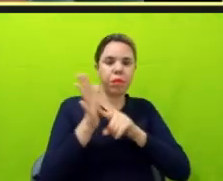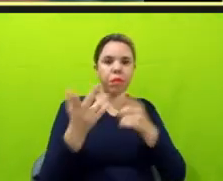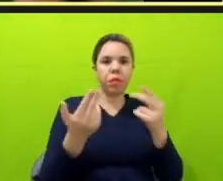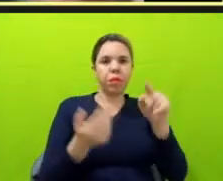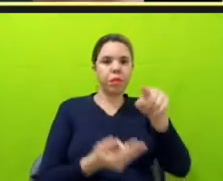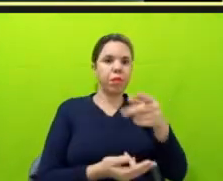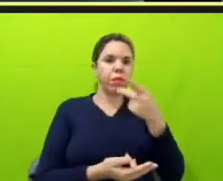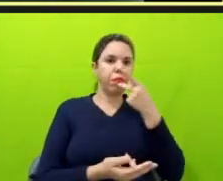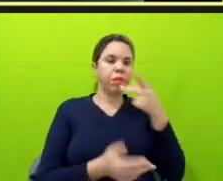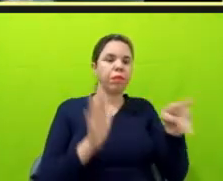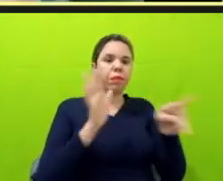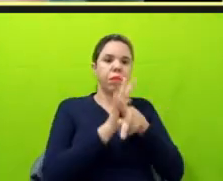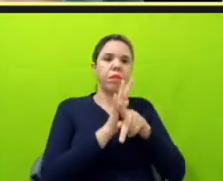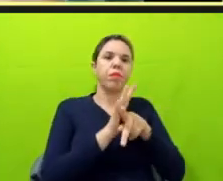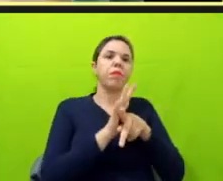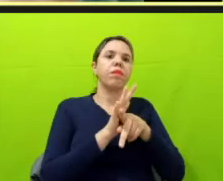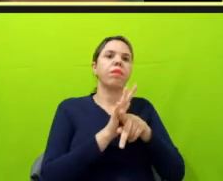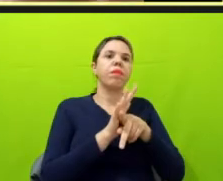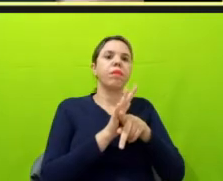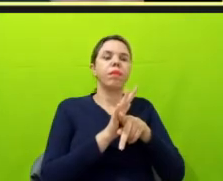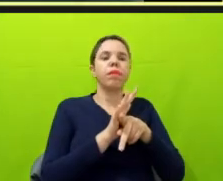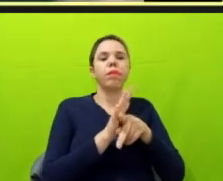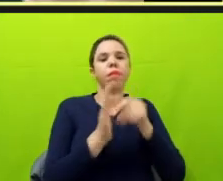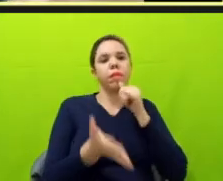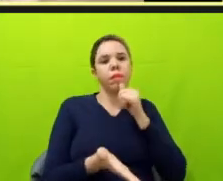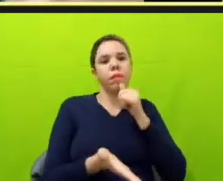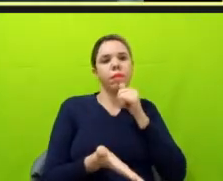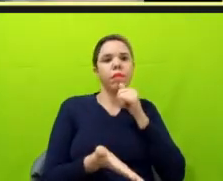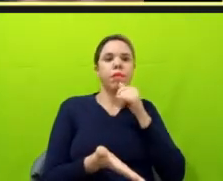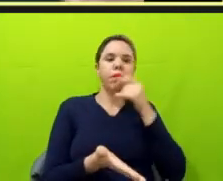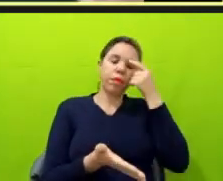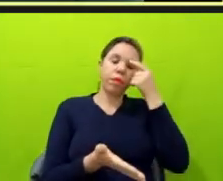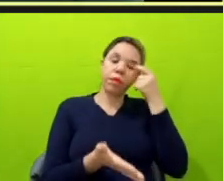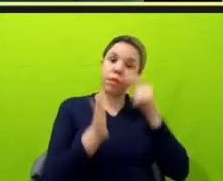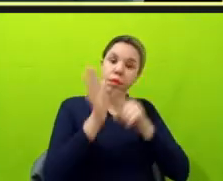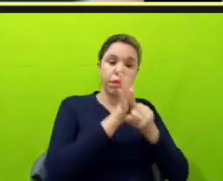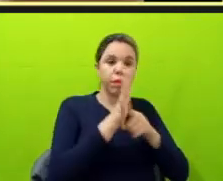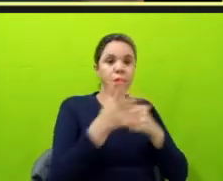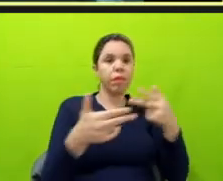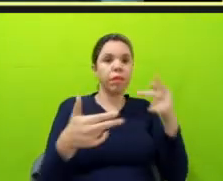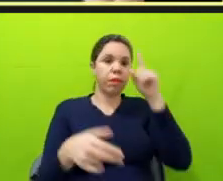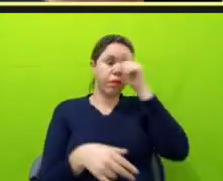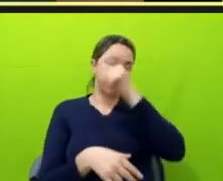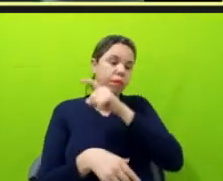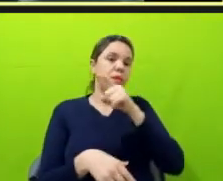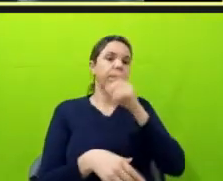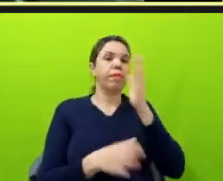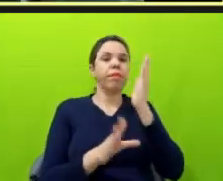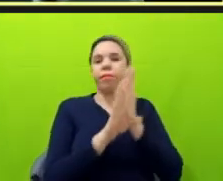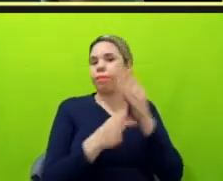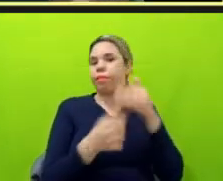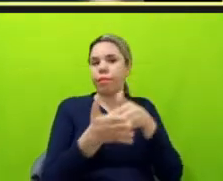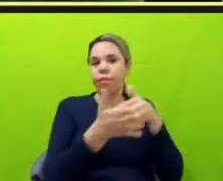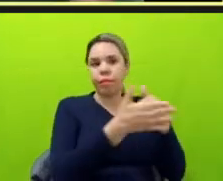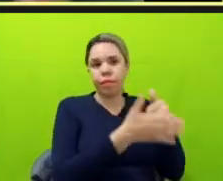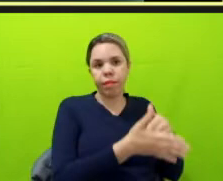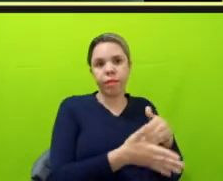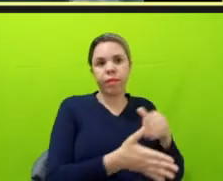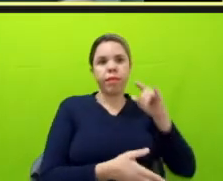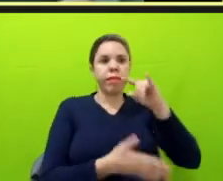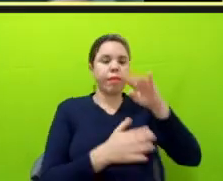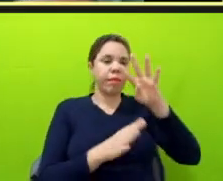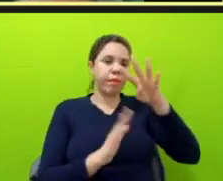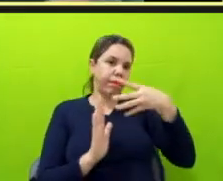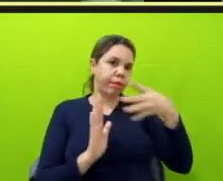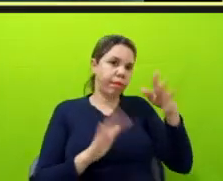espacializados, dados estatísticos, a gente tem muita dificuldade também, às vezes é só a consolidação numa planilha, mas a gente sempre